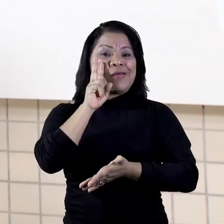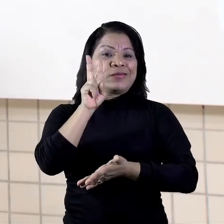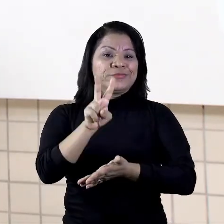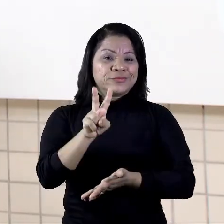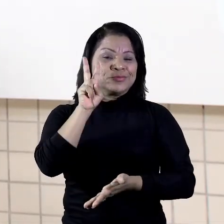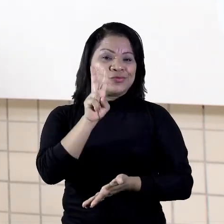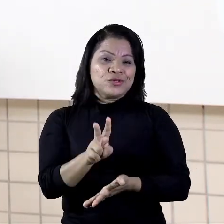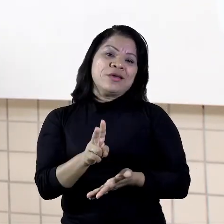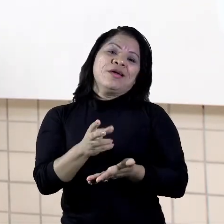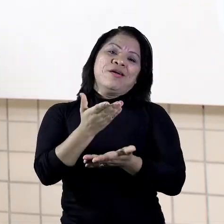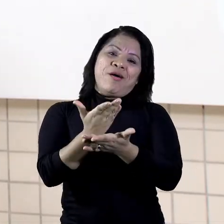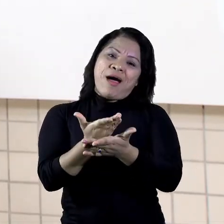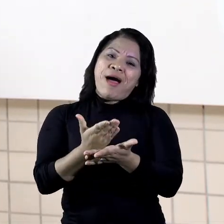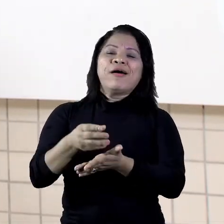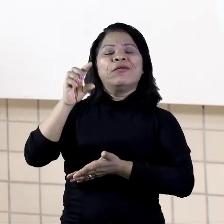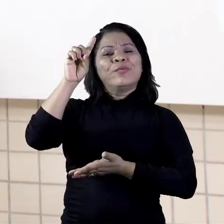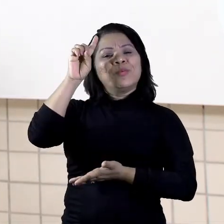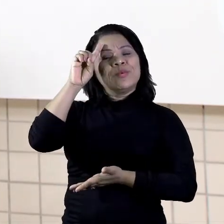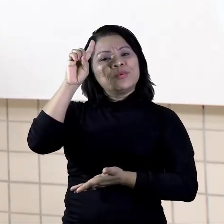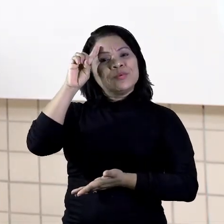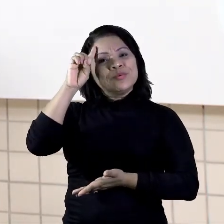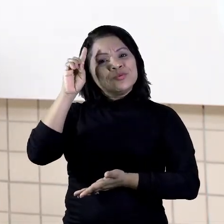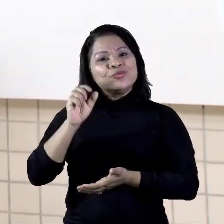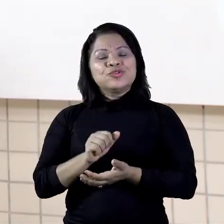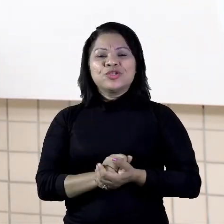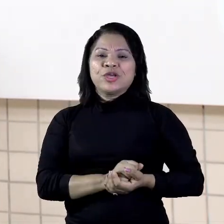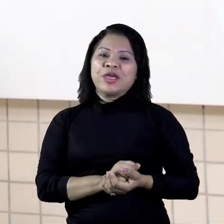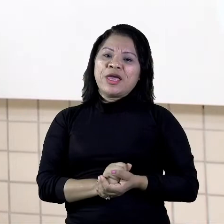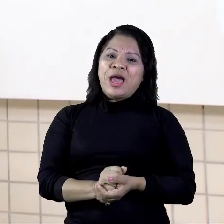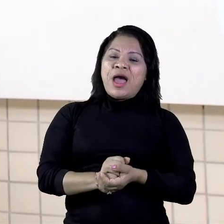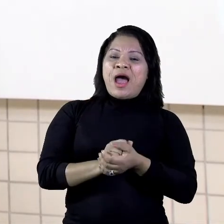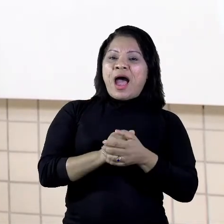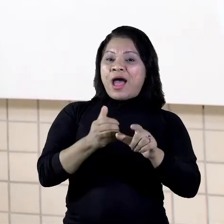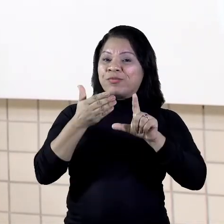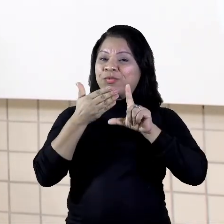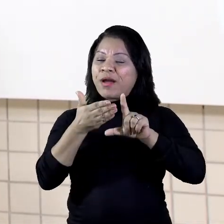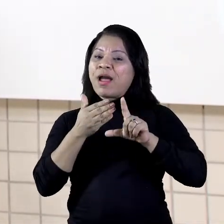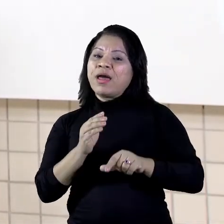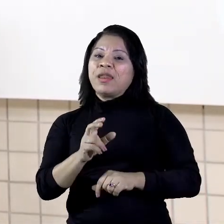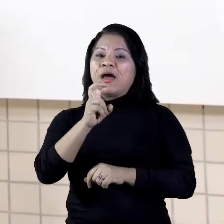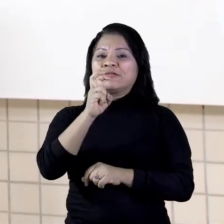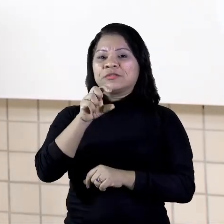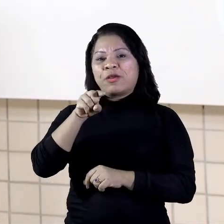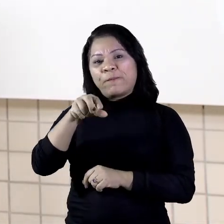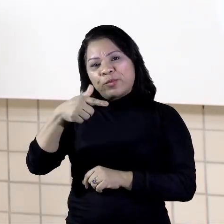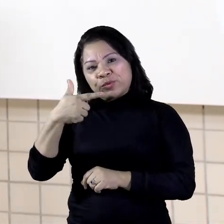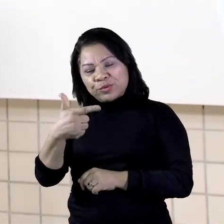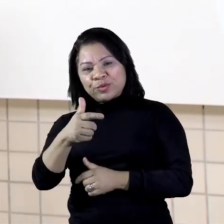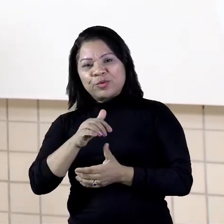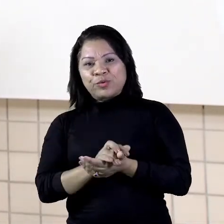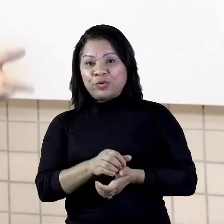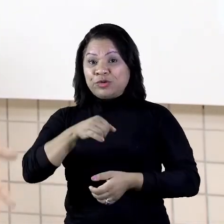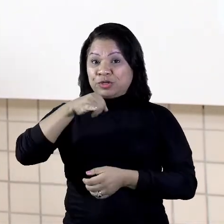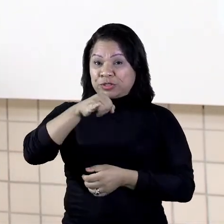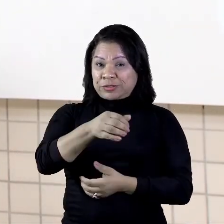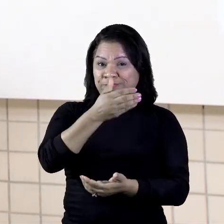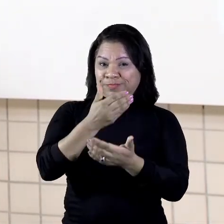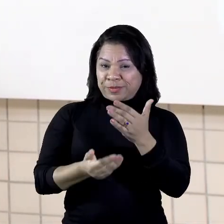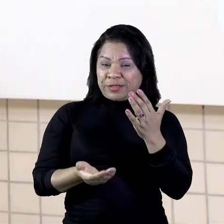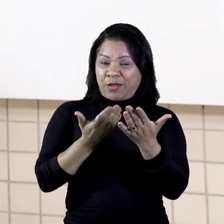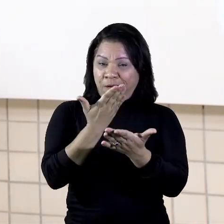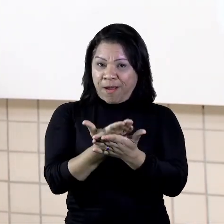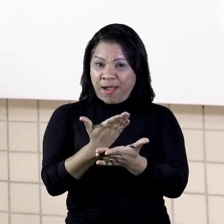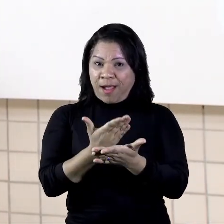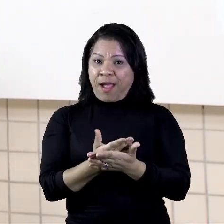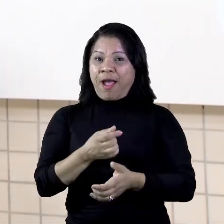aulas todos os dias no canal 5.2. Se você perdeu a aula no canal, você vai lá na plataforma